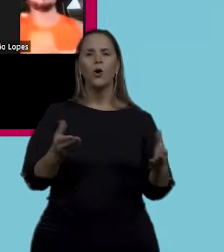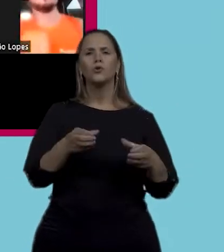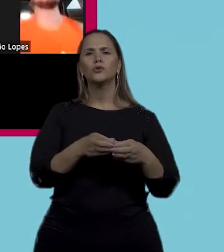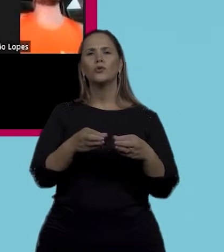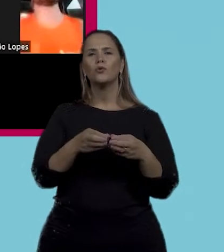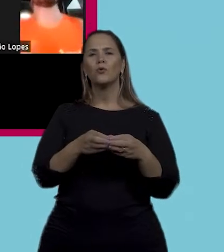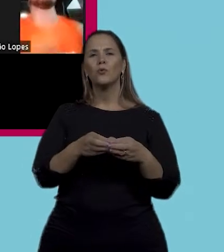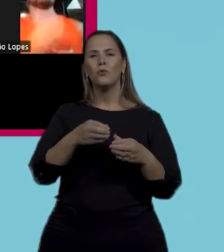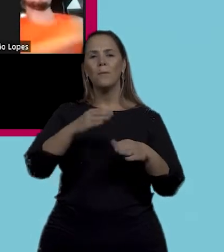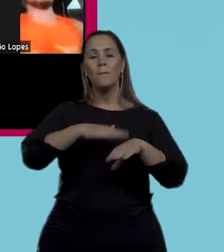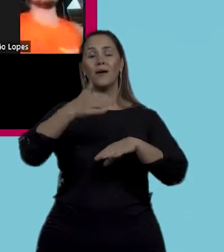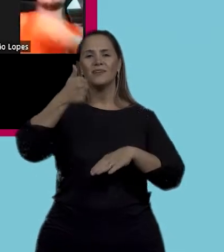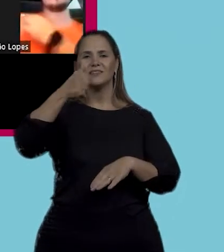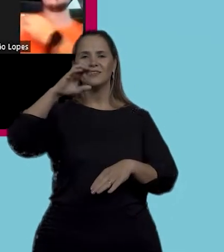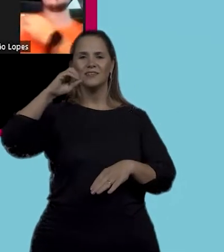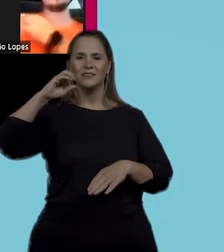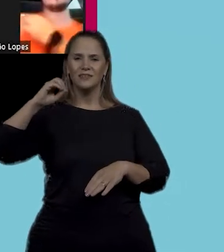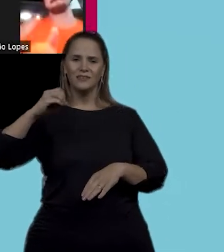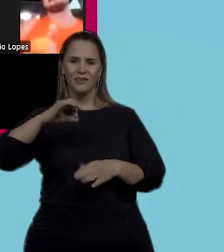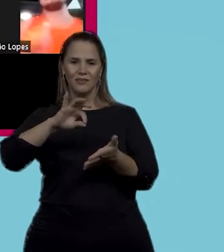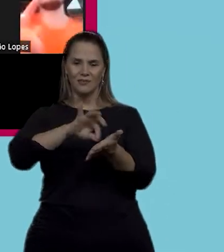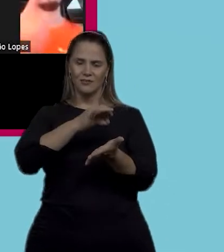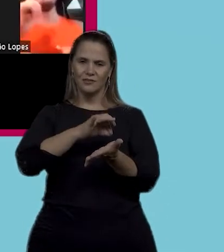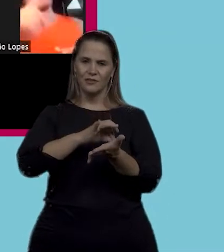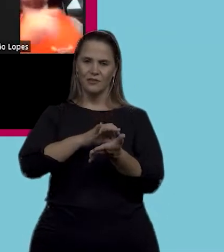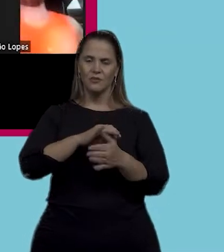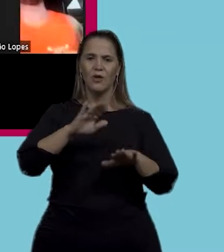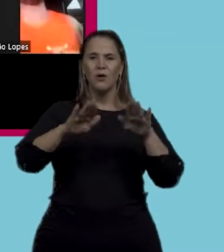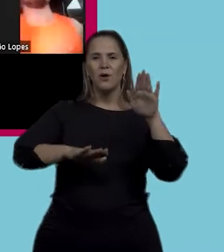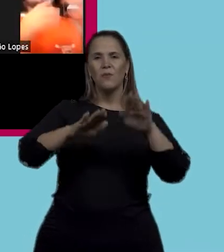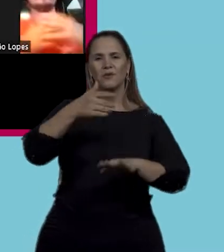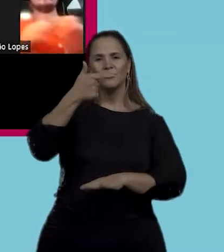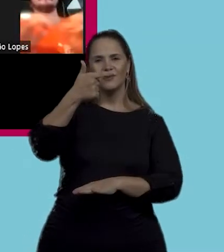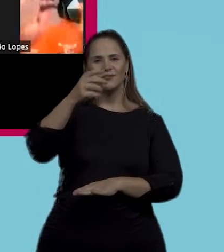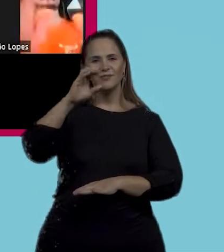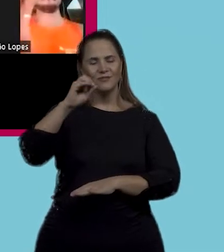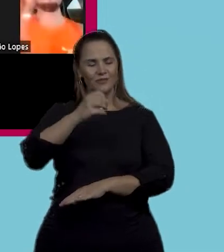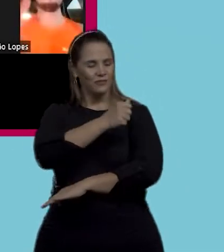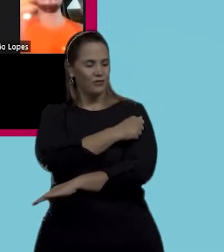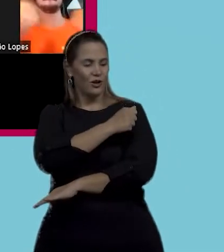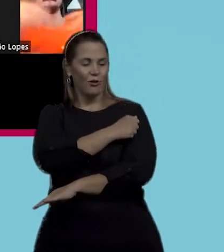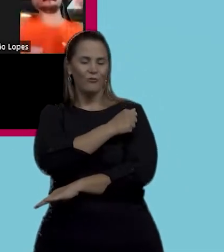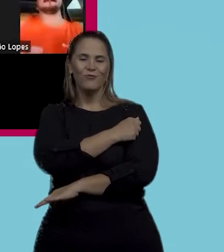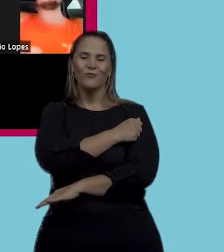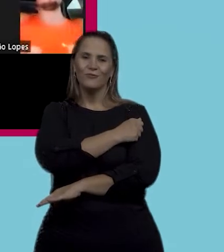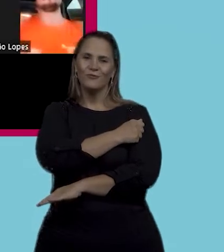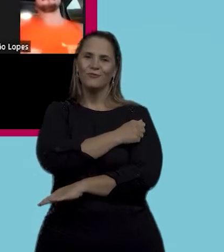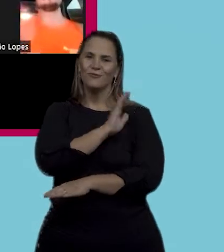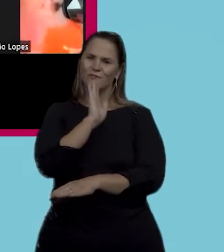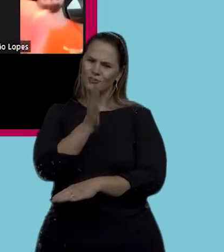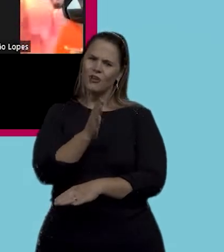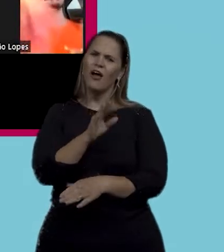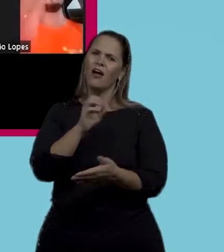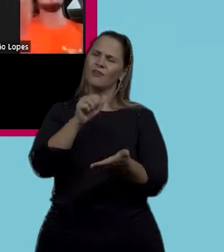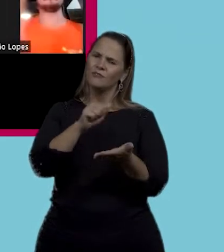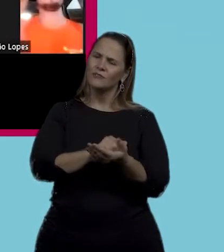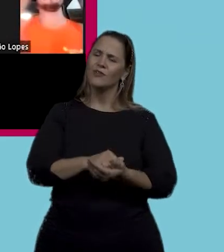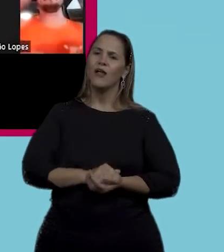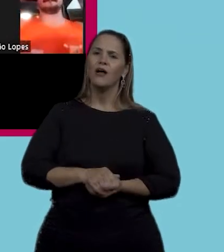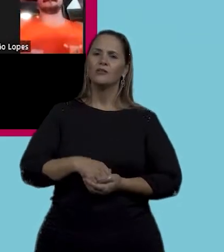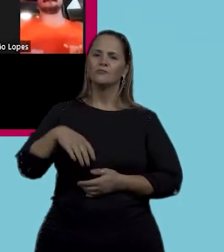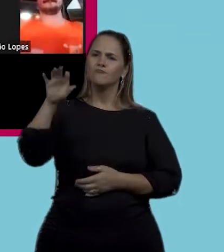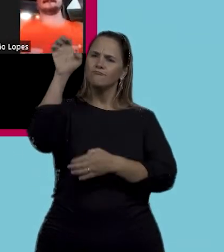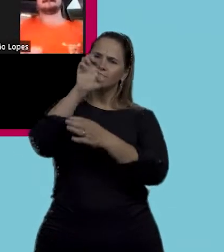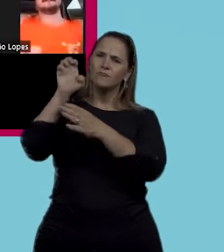a gente tem uma frequência em média de 20 alunos por aula do Brasil inteiro. Elas não fazem só atividade física, elas